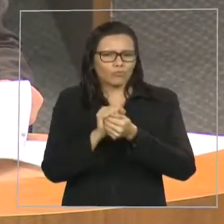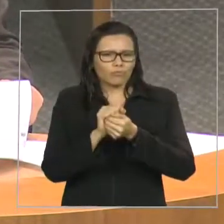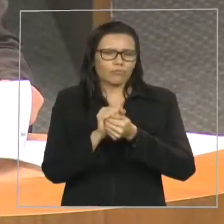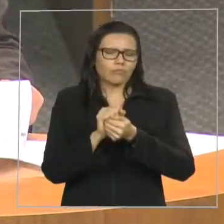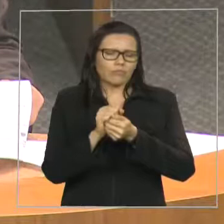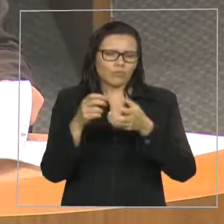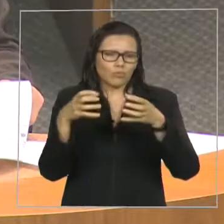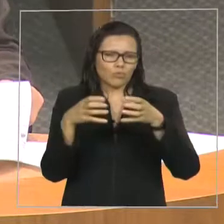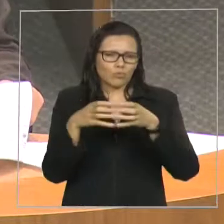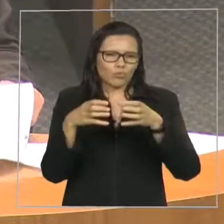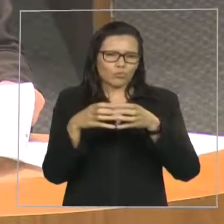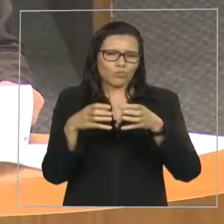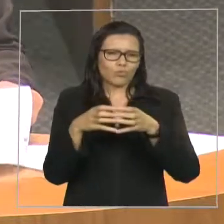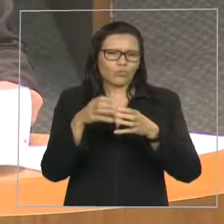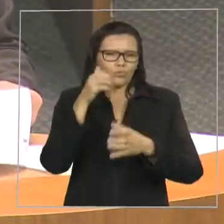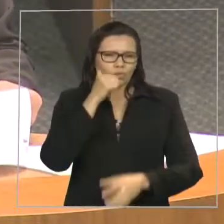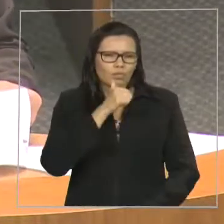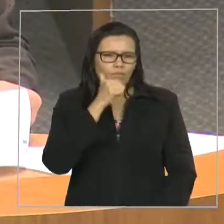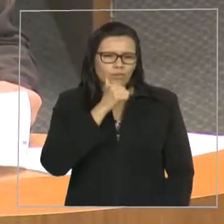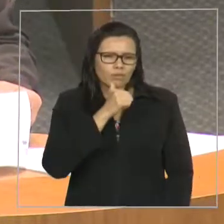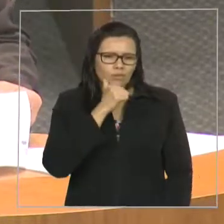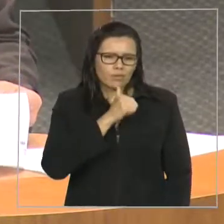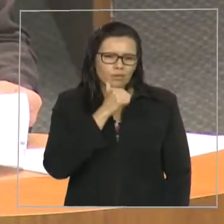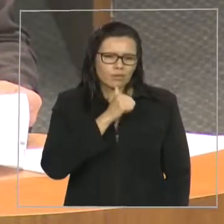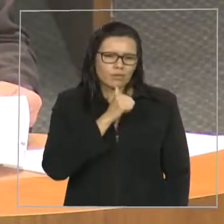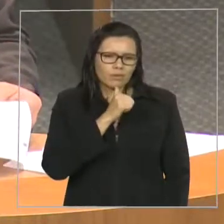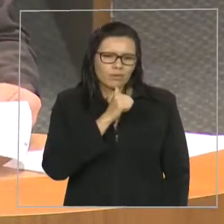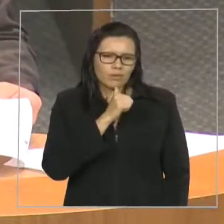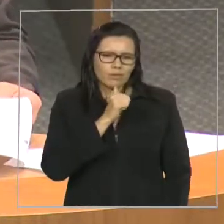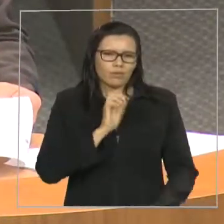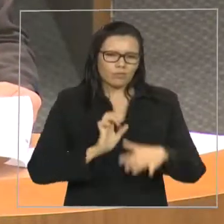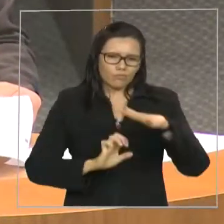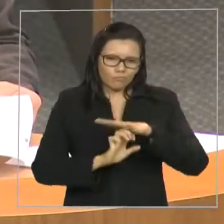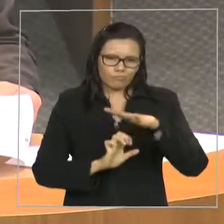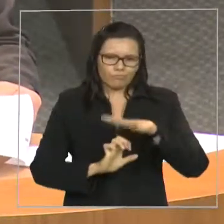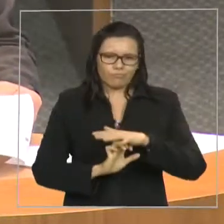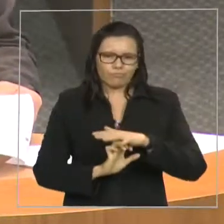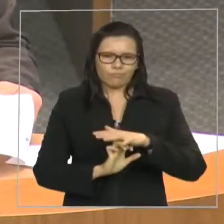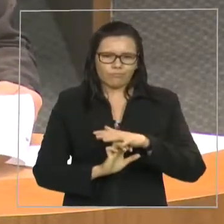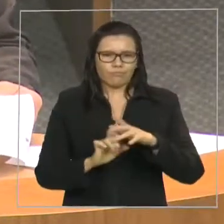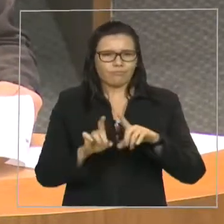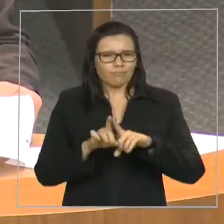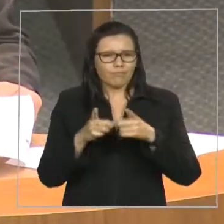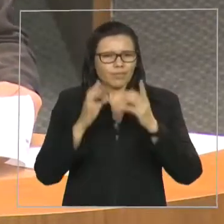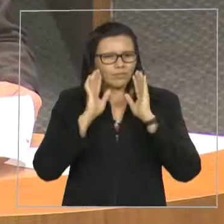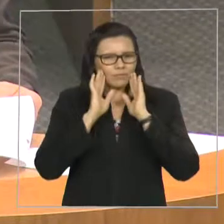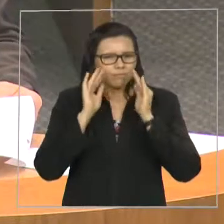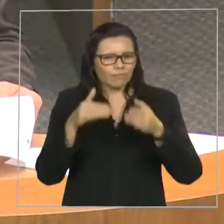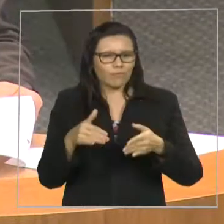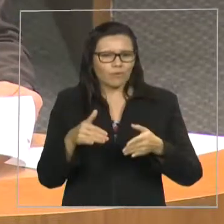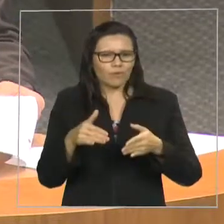o empreendedorismo em nosso Estado, mas é particularmente